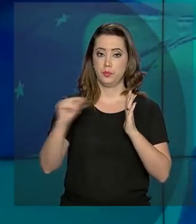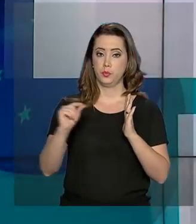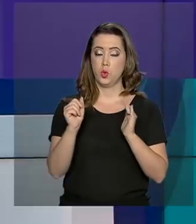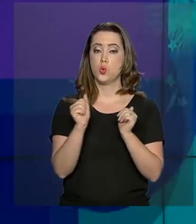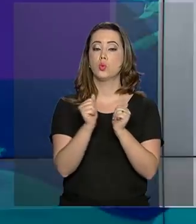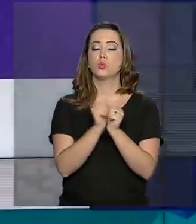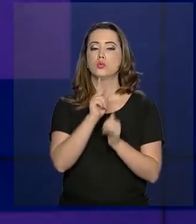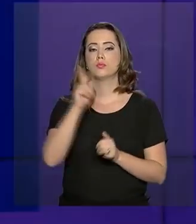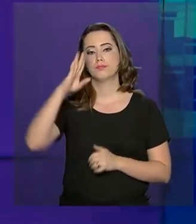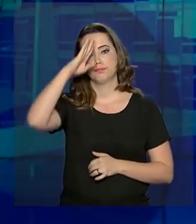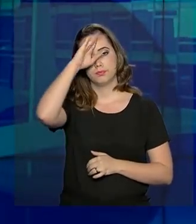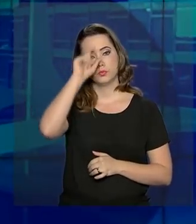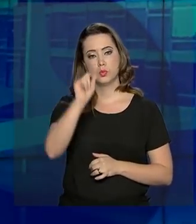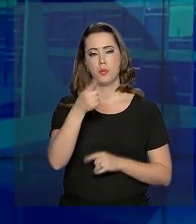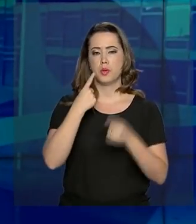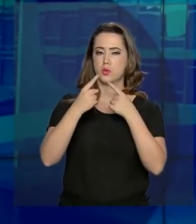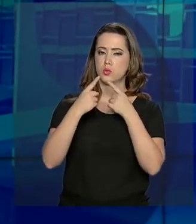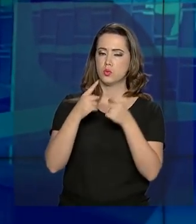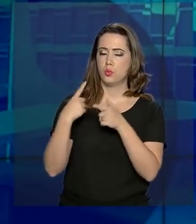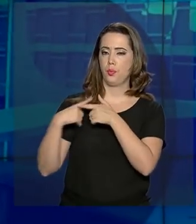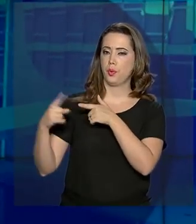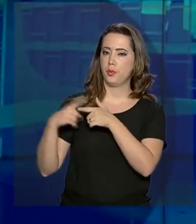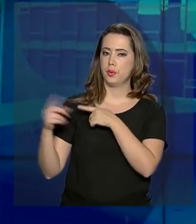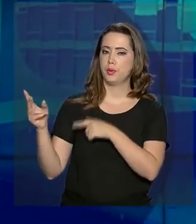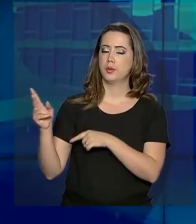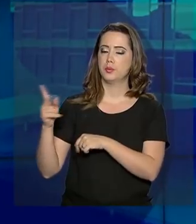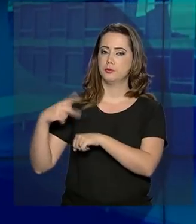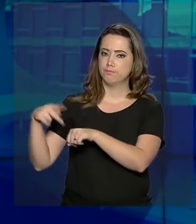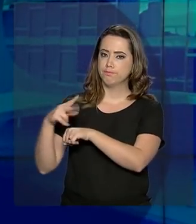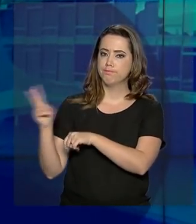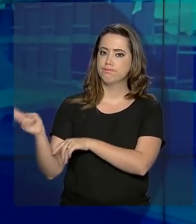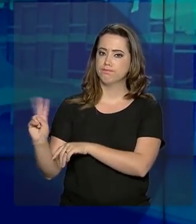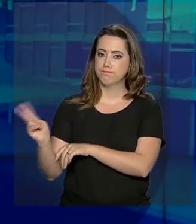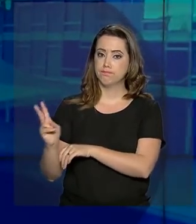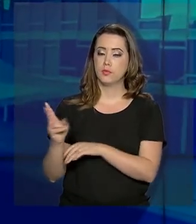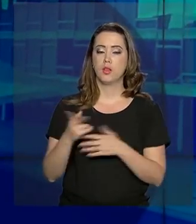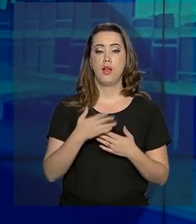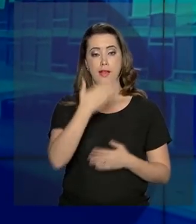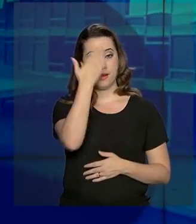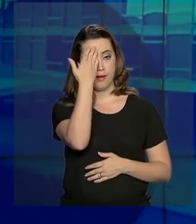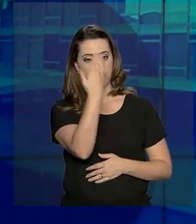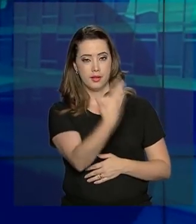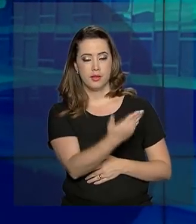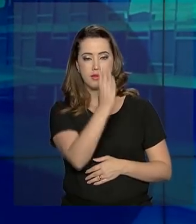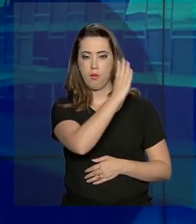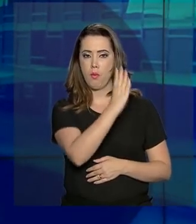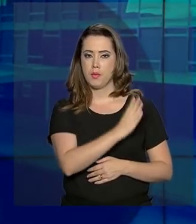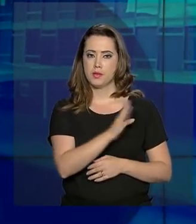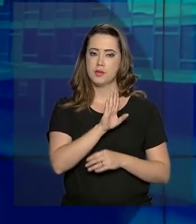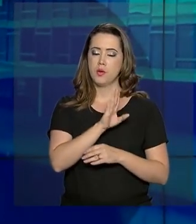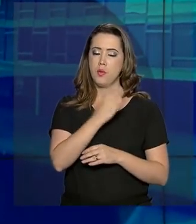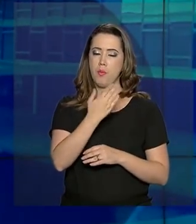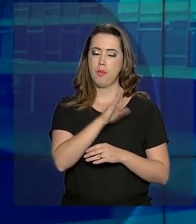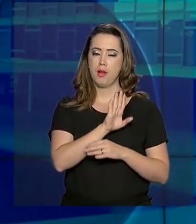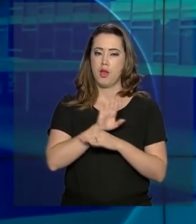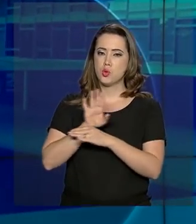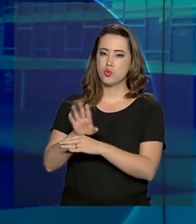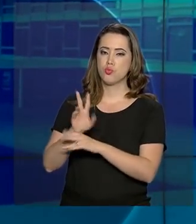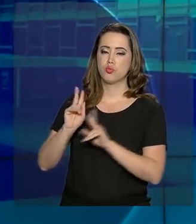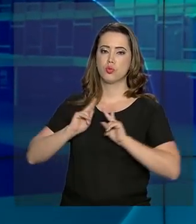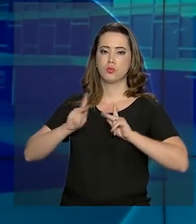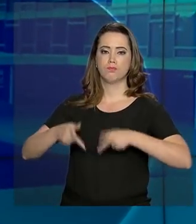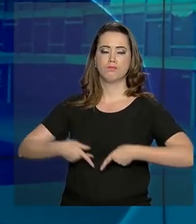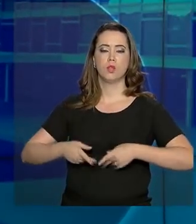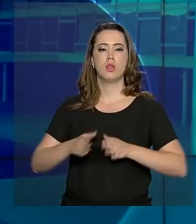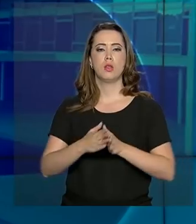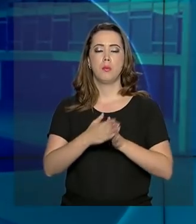Jair Bolsonaro para discutir a crise no país vizinho. Guaidó agradeceu ao Brasil pela ajuda humanitária e por